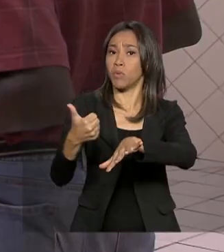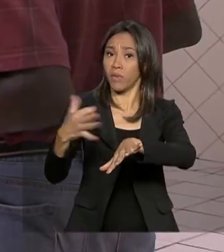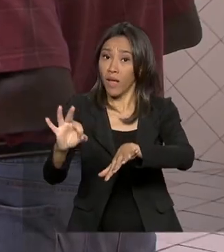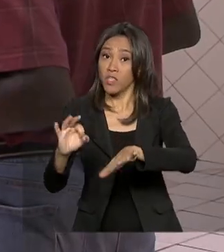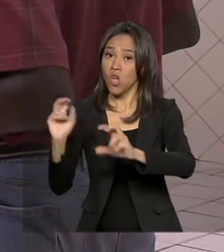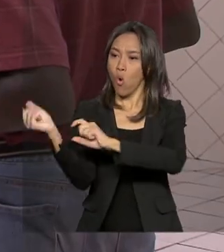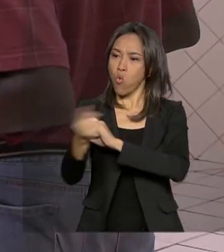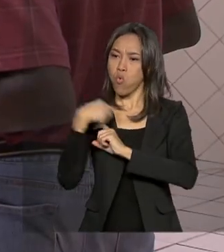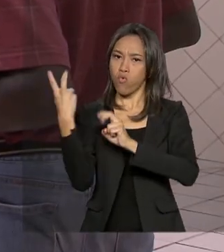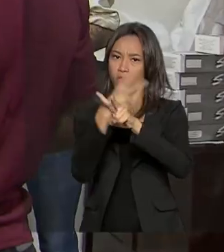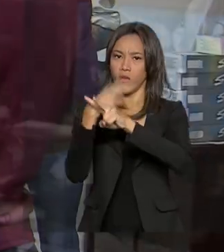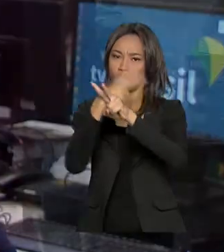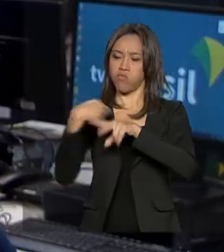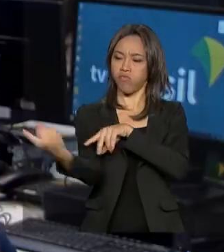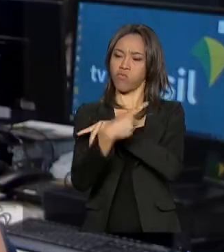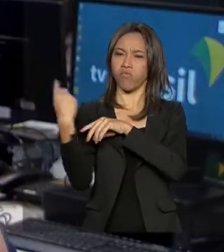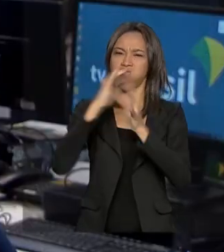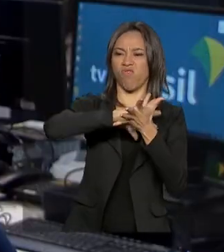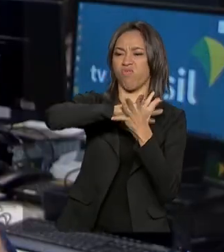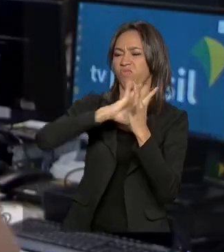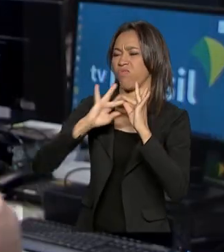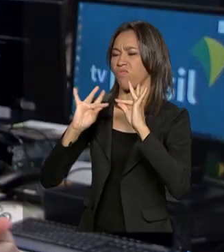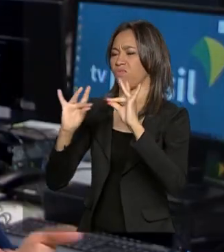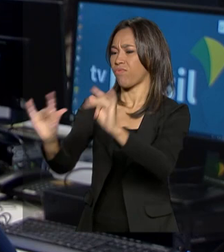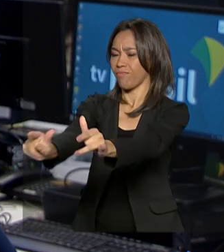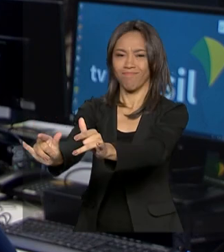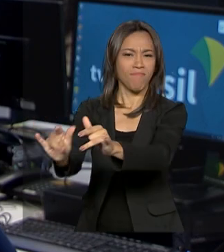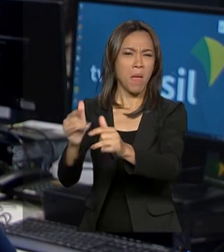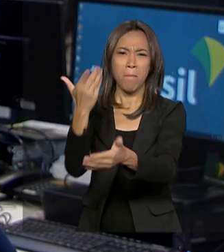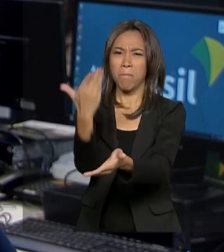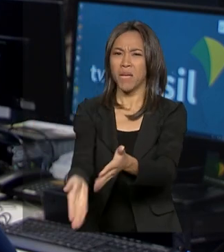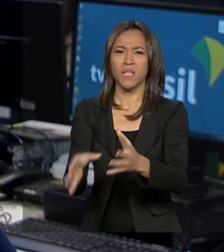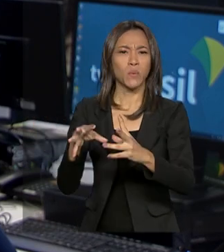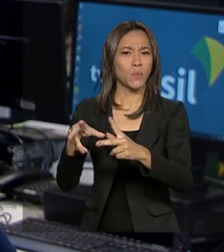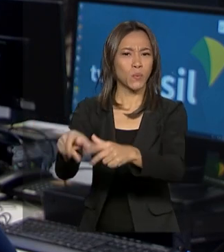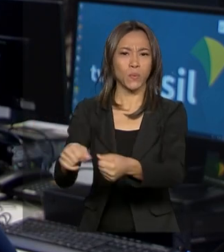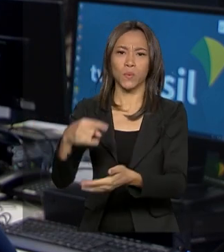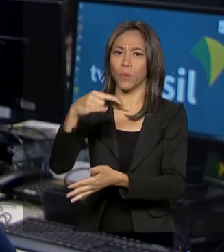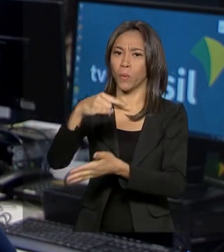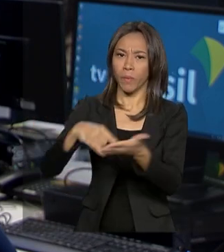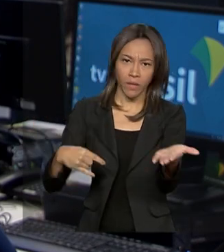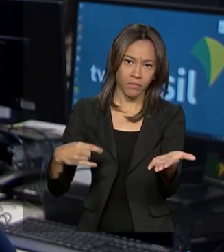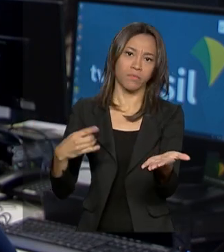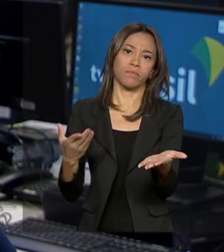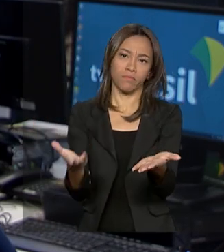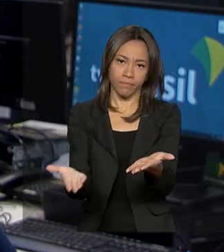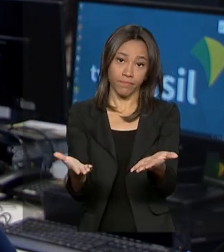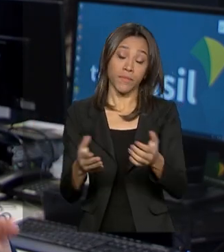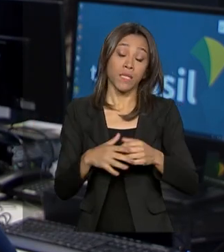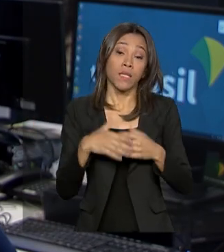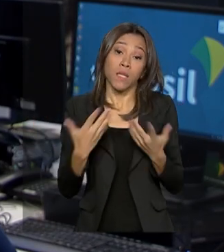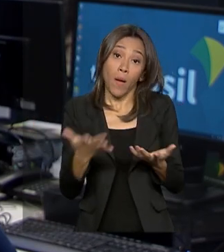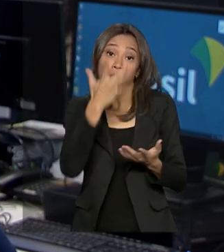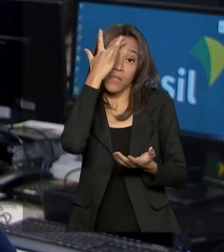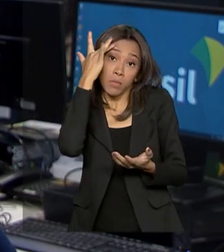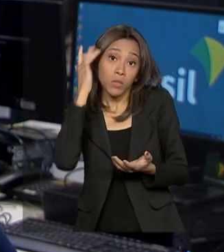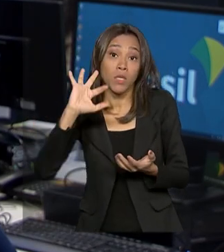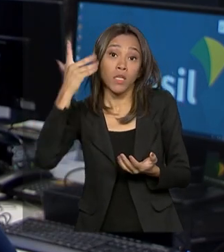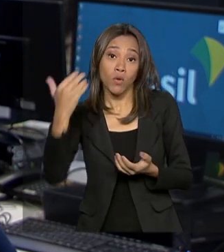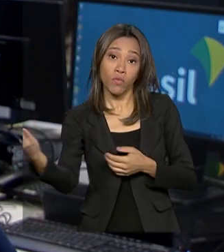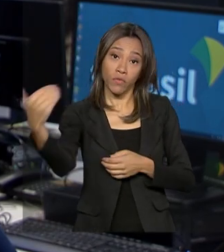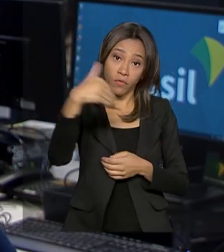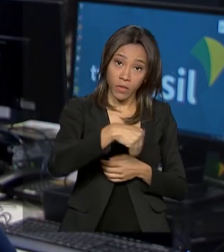Métio de 2016. Muitos perderam tudo, inclusive os documentos, nessas catástrofes. Aí os que vêm para o Brasil